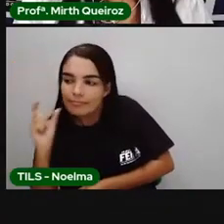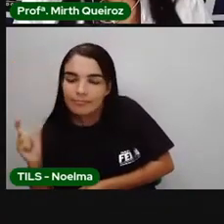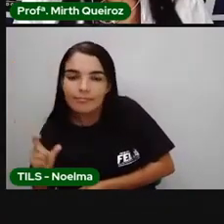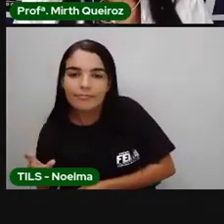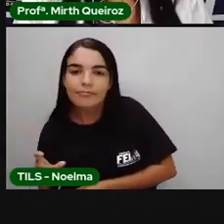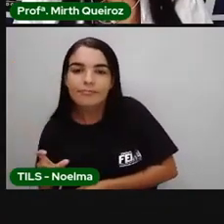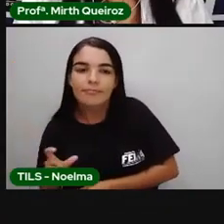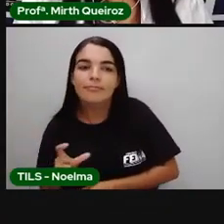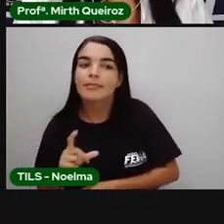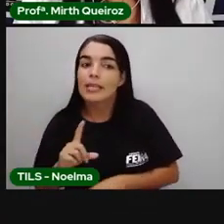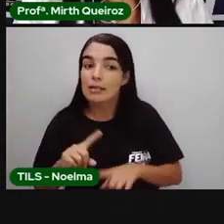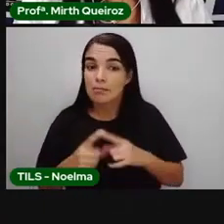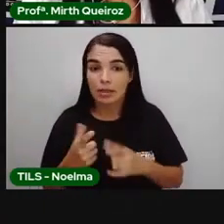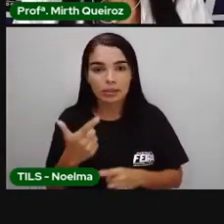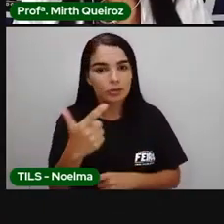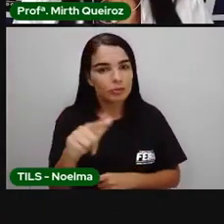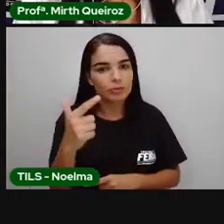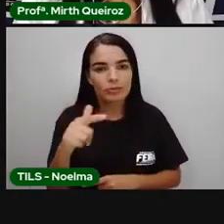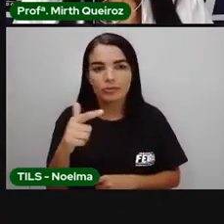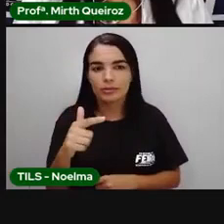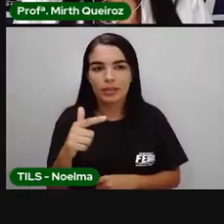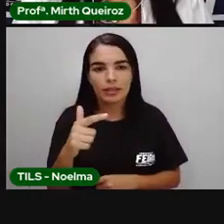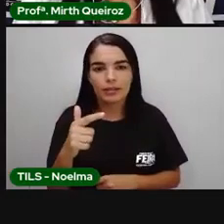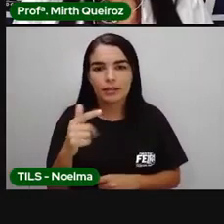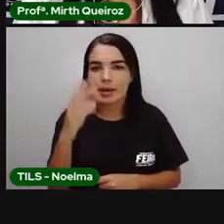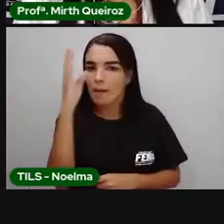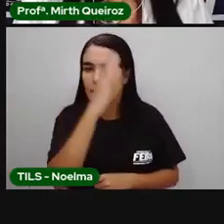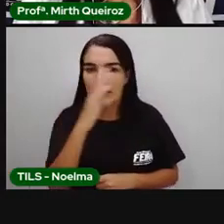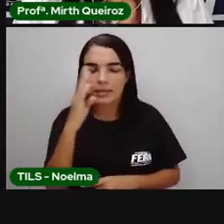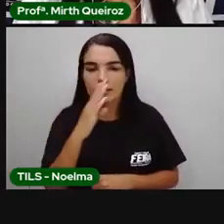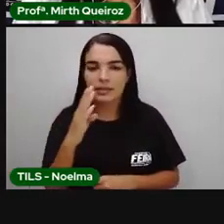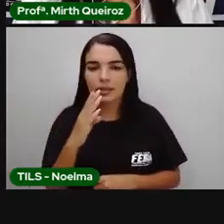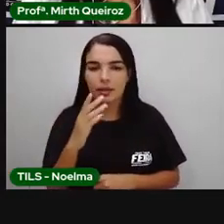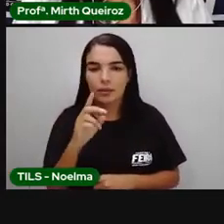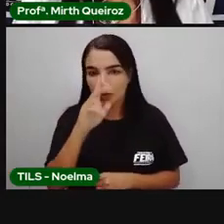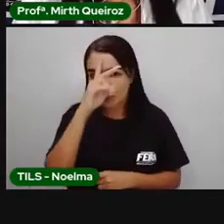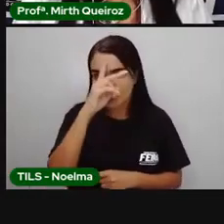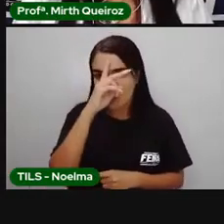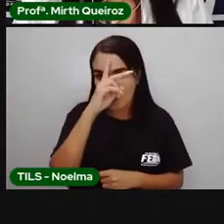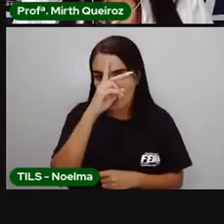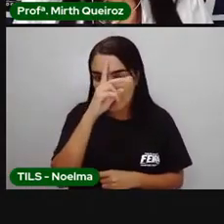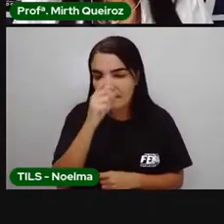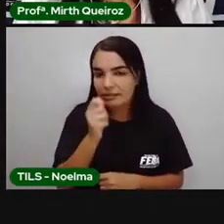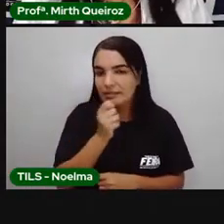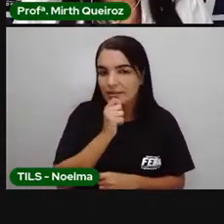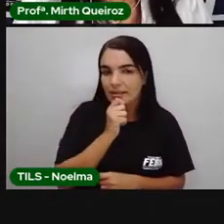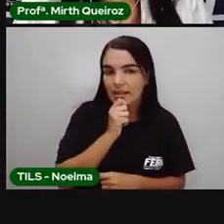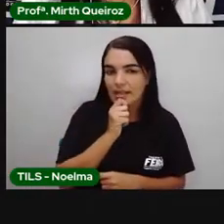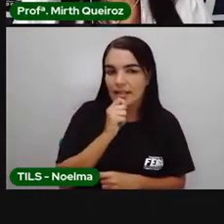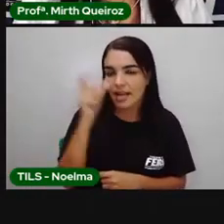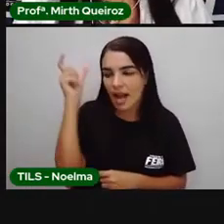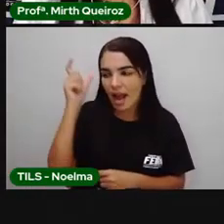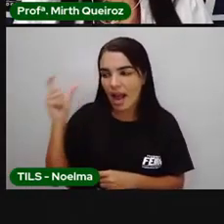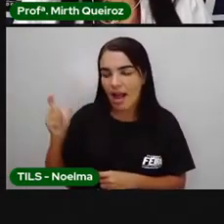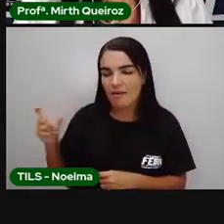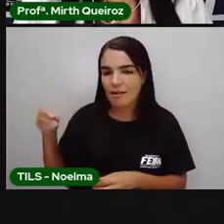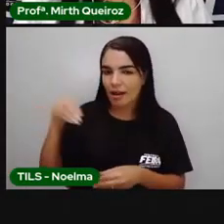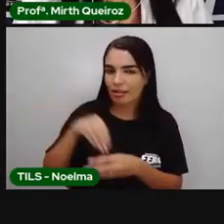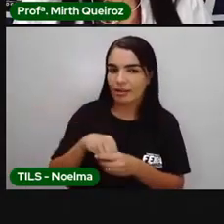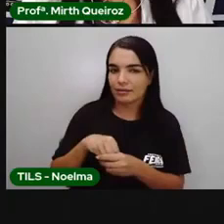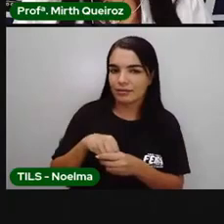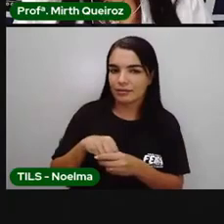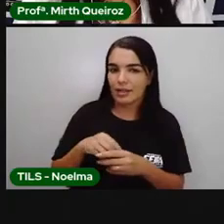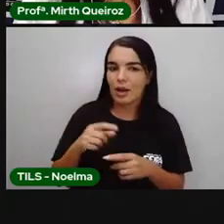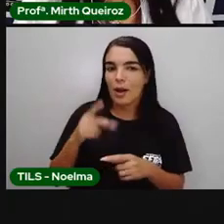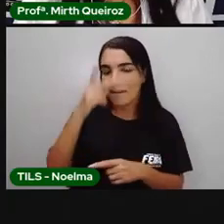história do Brasil sem o povo negro. Ou seja, o negro, ele contém uma história antes mesmo do Brasil.